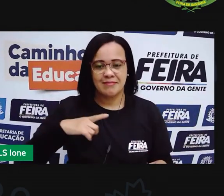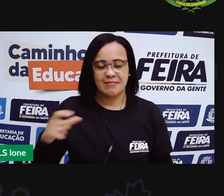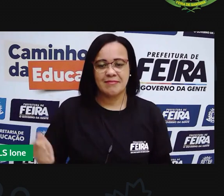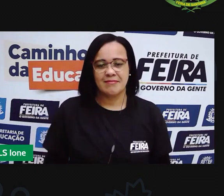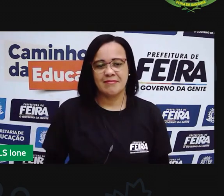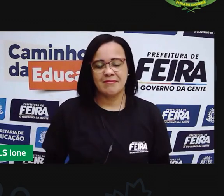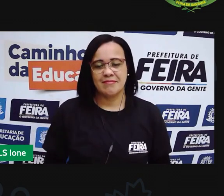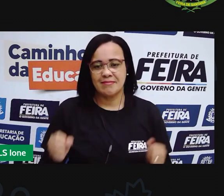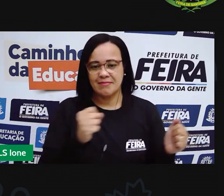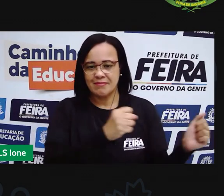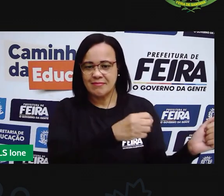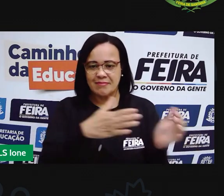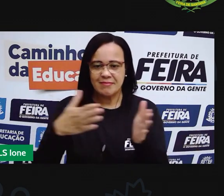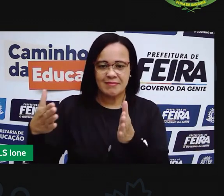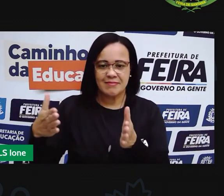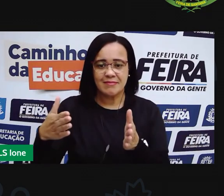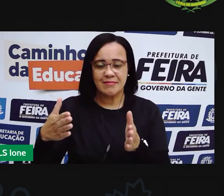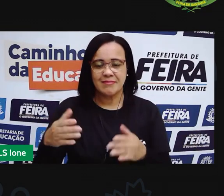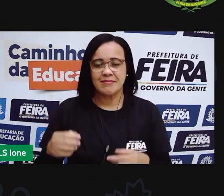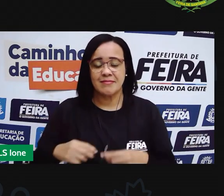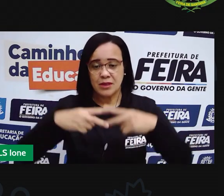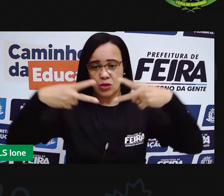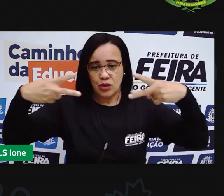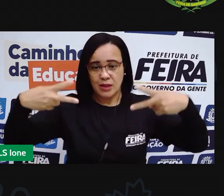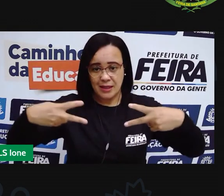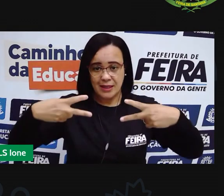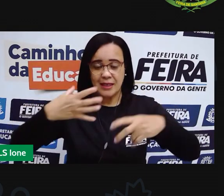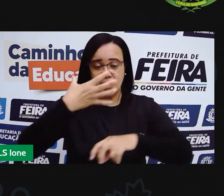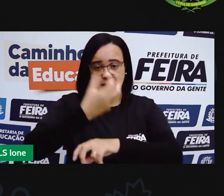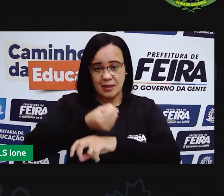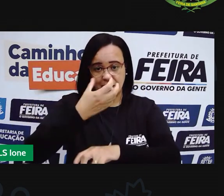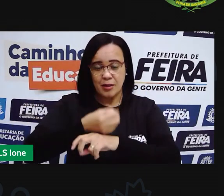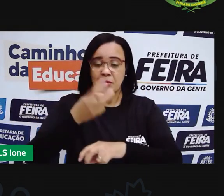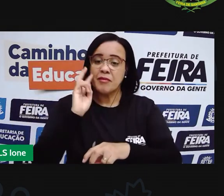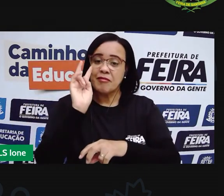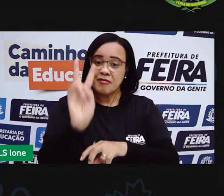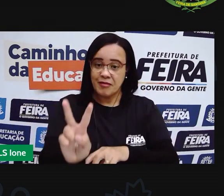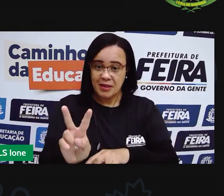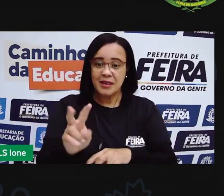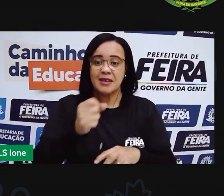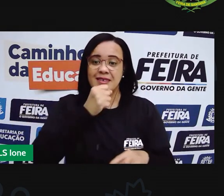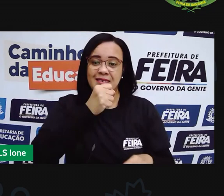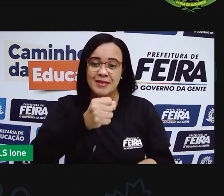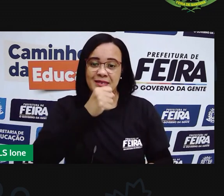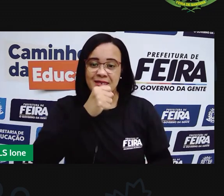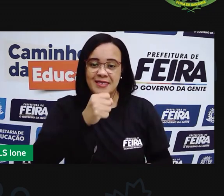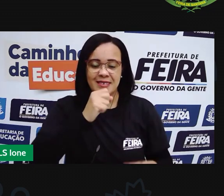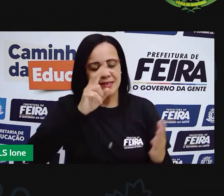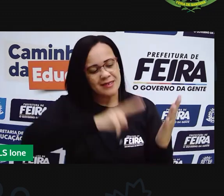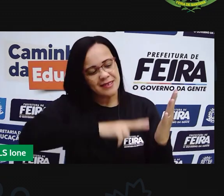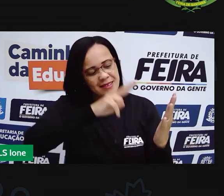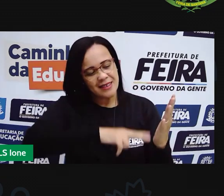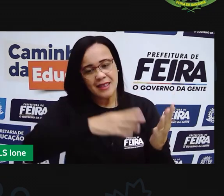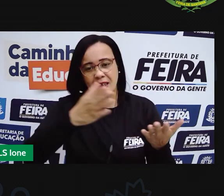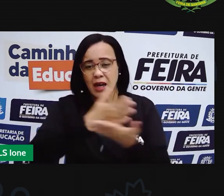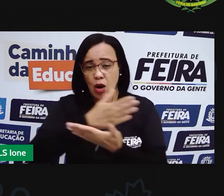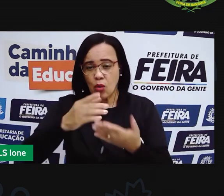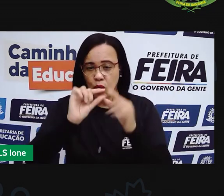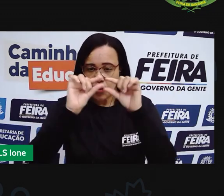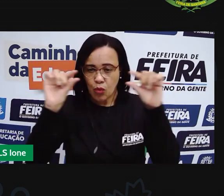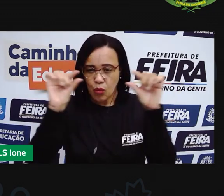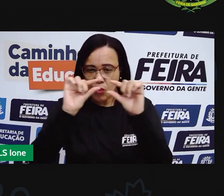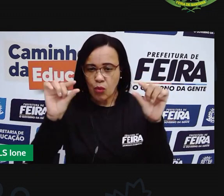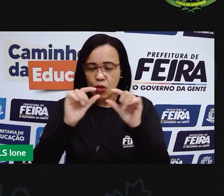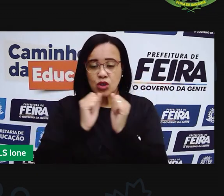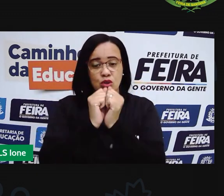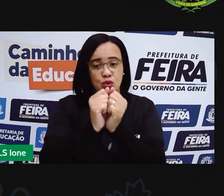Então, vou acessar aqui essa reportagem, para que a gente possa ler juntos alguns trechos. Tá